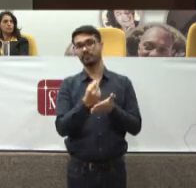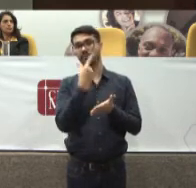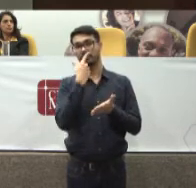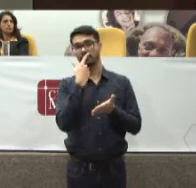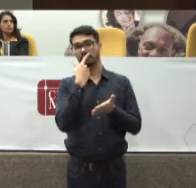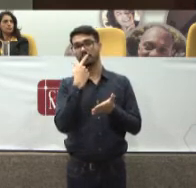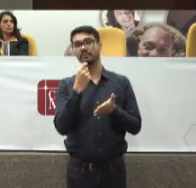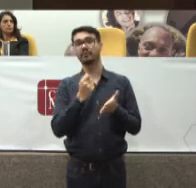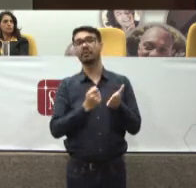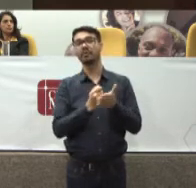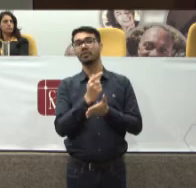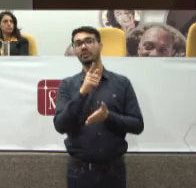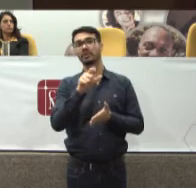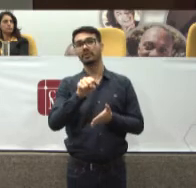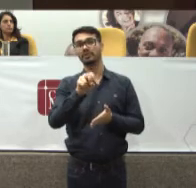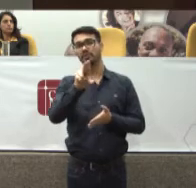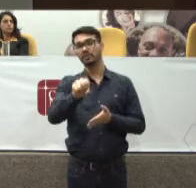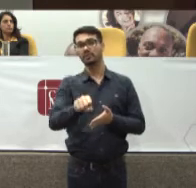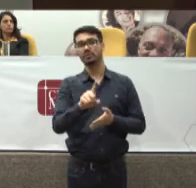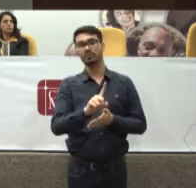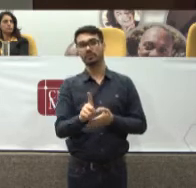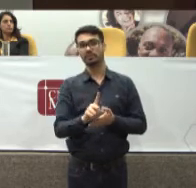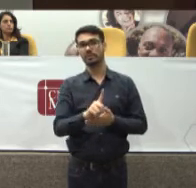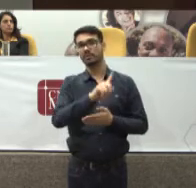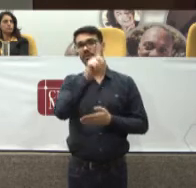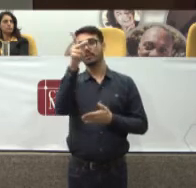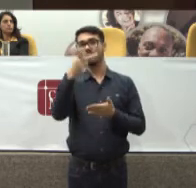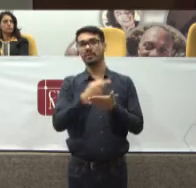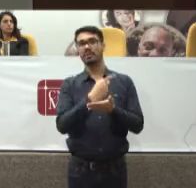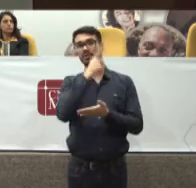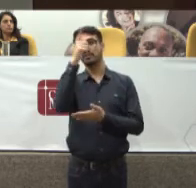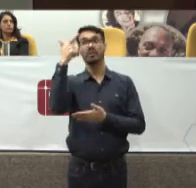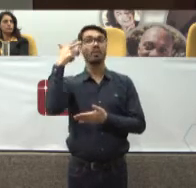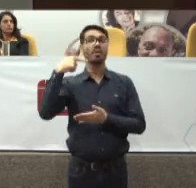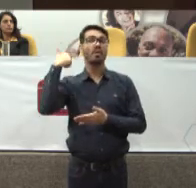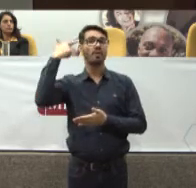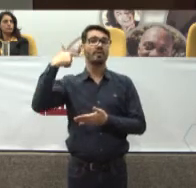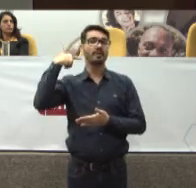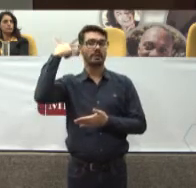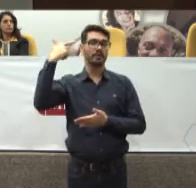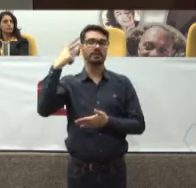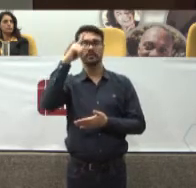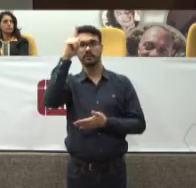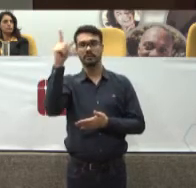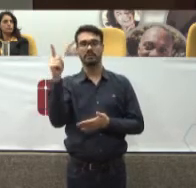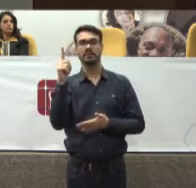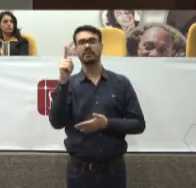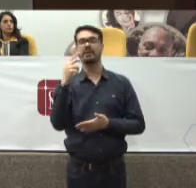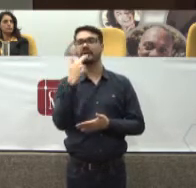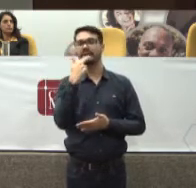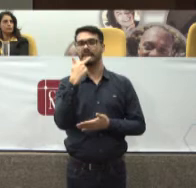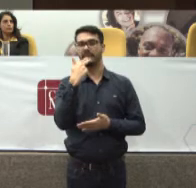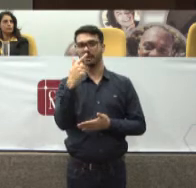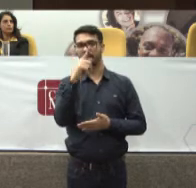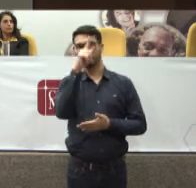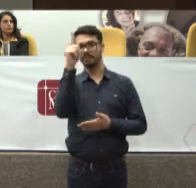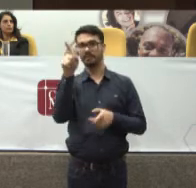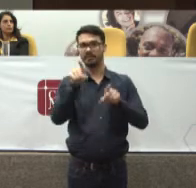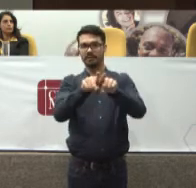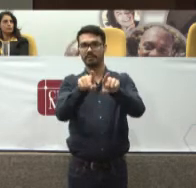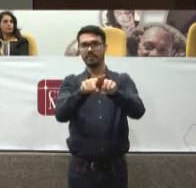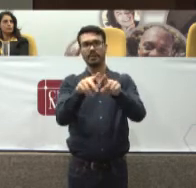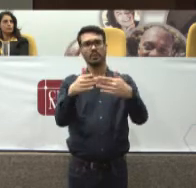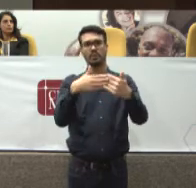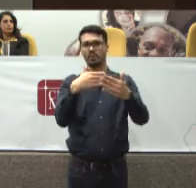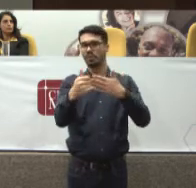medicamentos Isso aconteceu Na Inglaterra E hoje É o que orienta Todo e qualquer país Que tenha Política